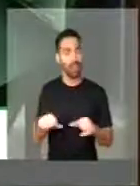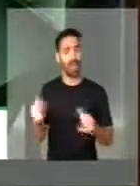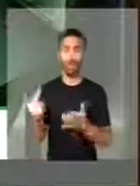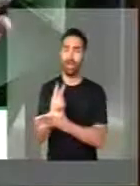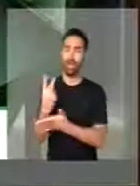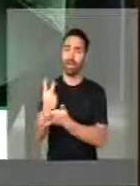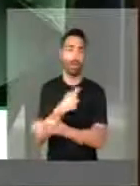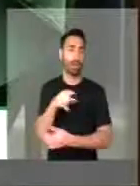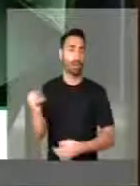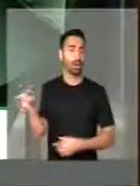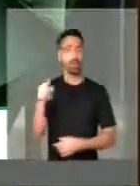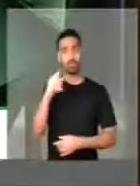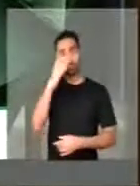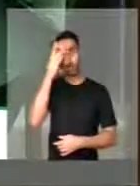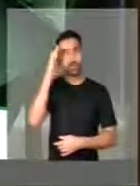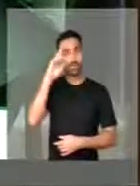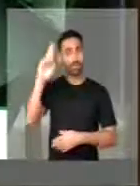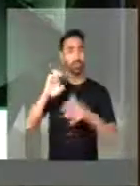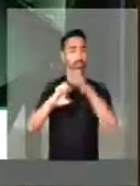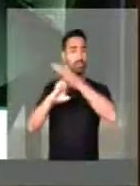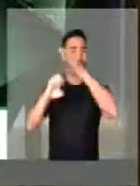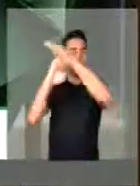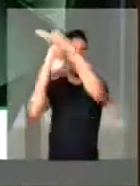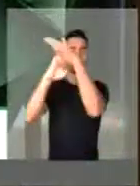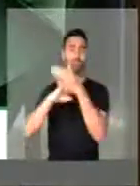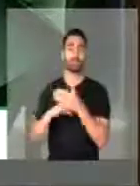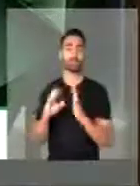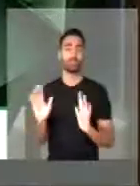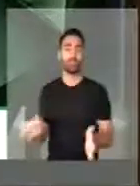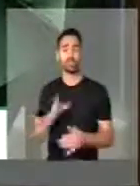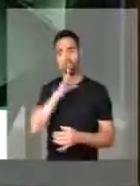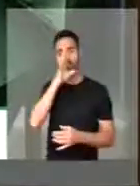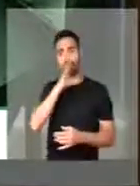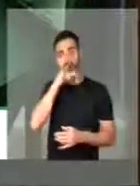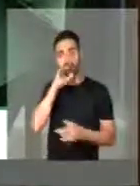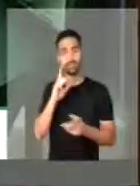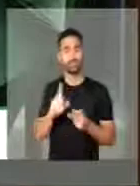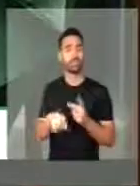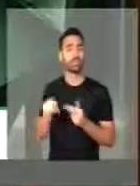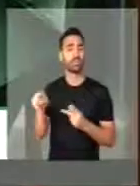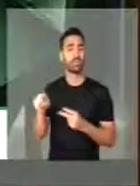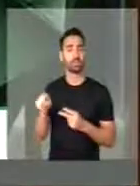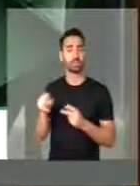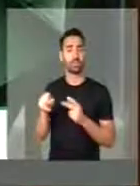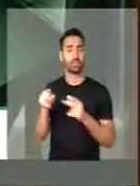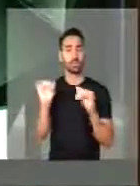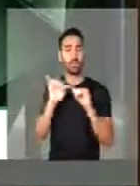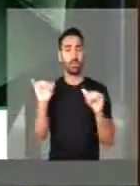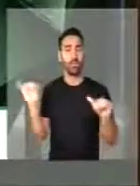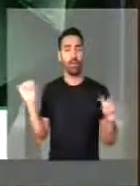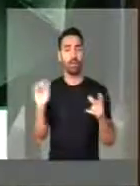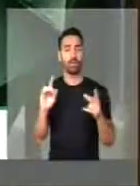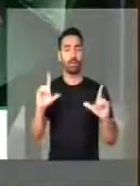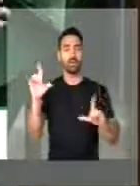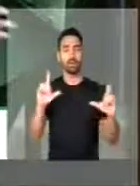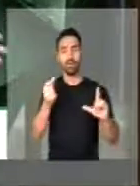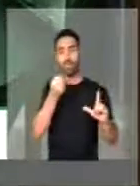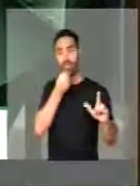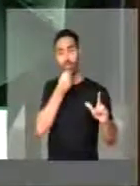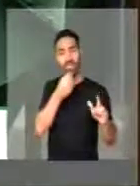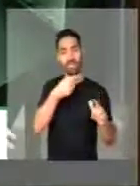empresários que, invadidos por uma nefasta propaganda dos meios de comunicação,